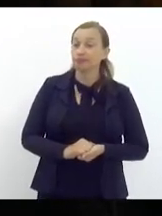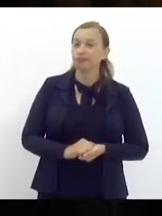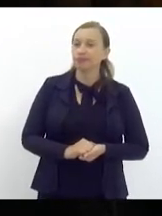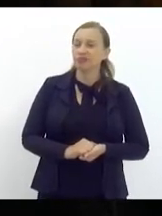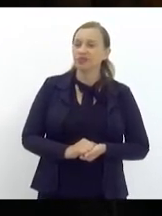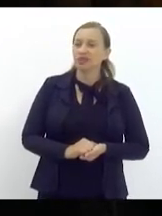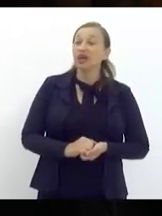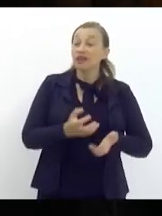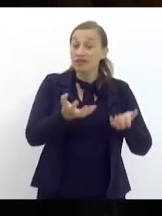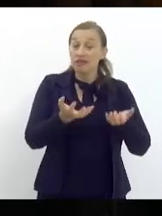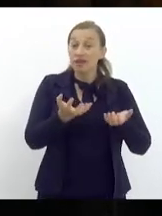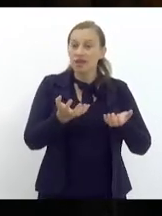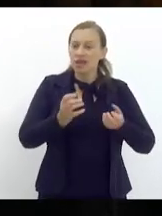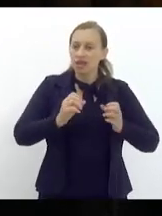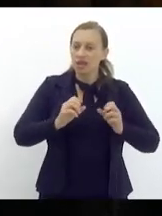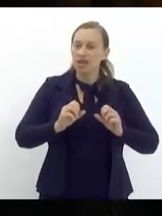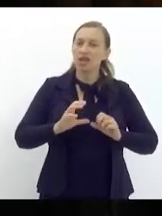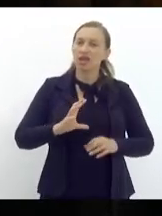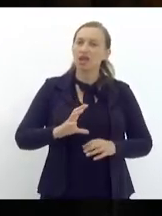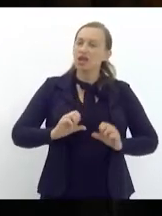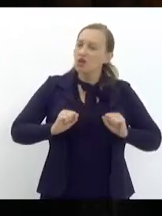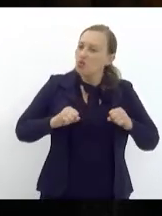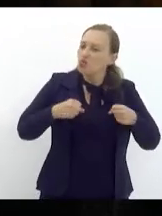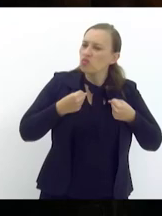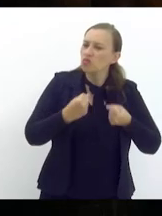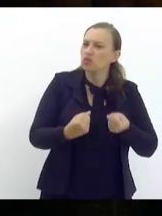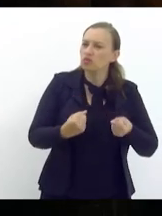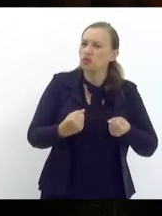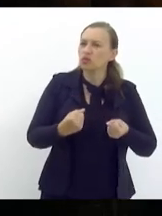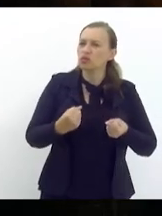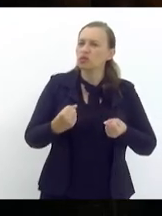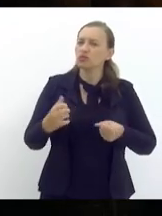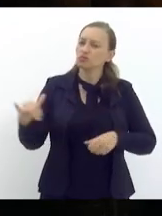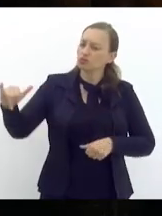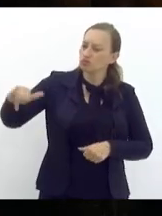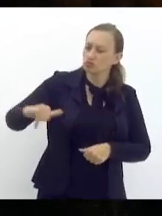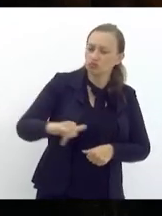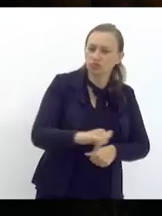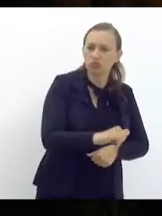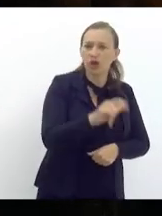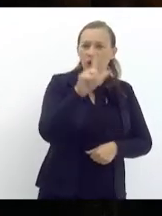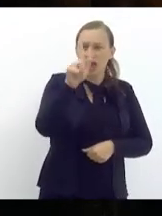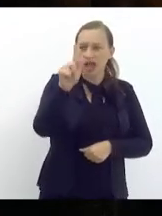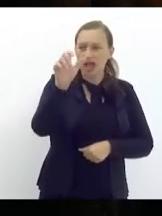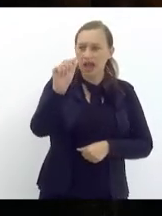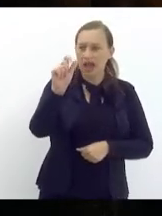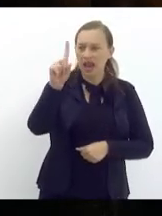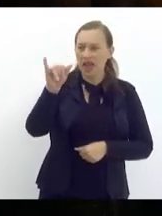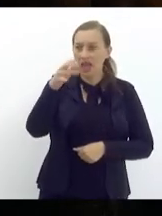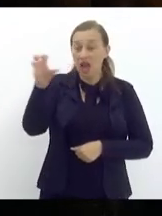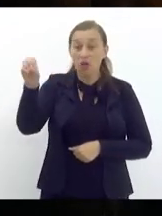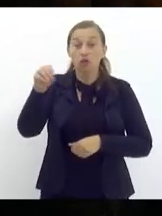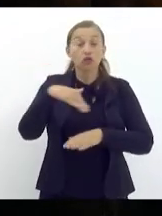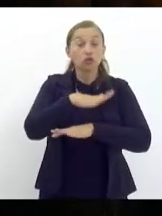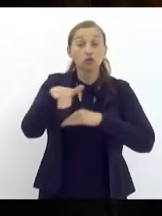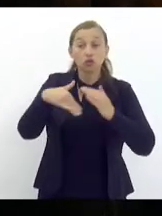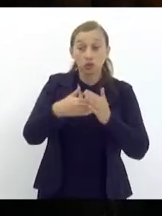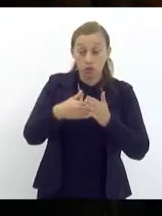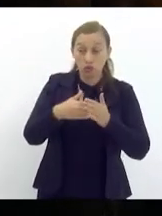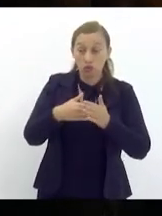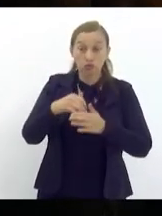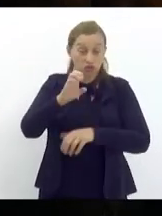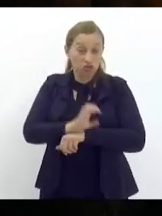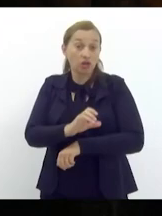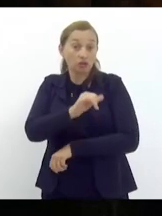do aeroporto internacional do Galeão todos aqui no estado do Rio de Janeiro estão